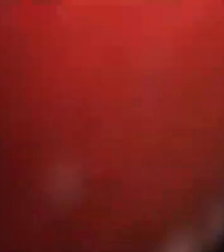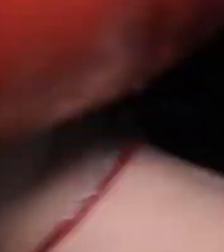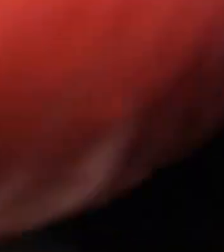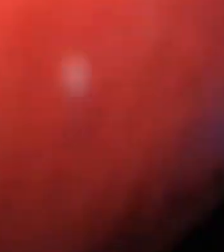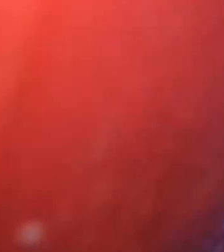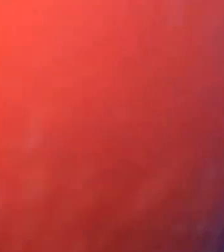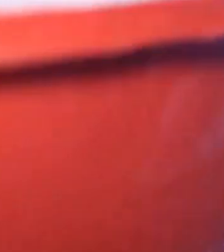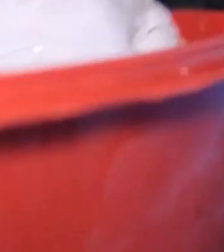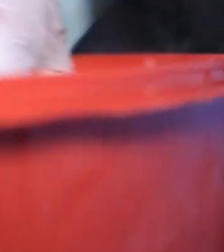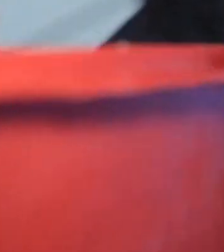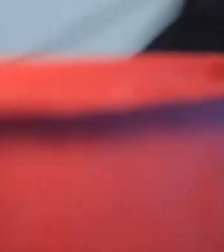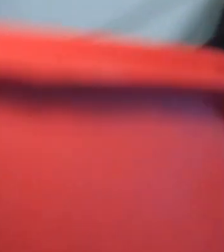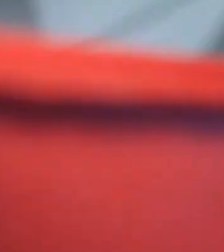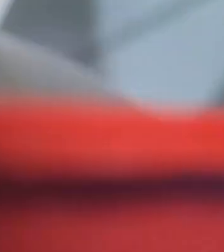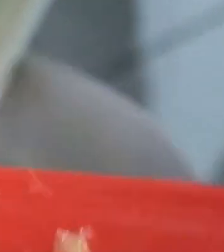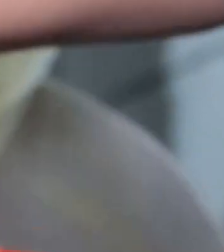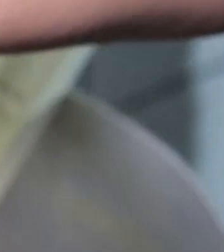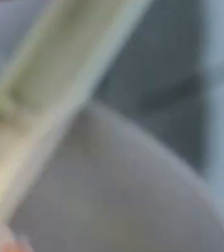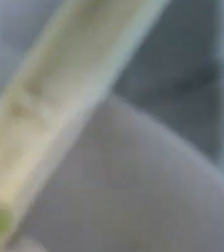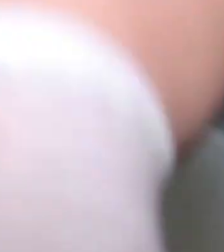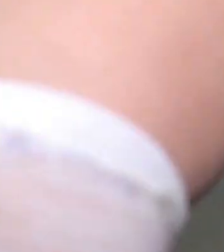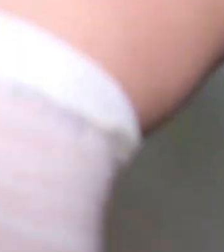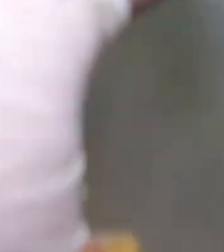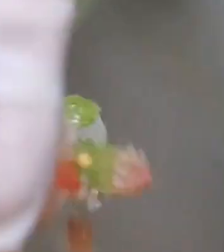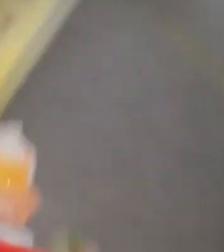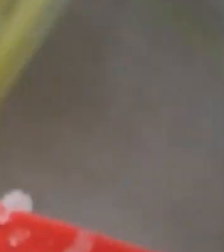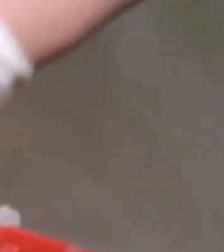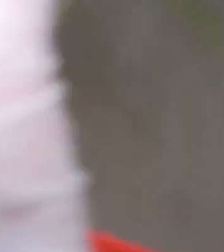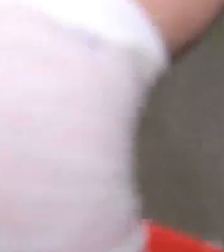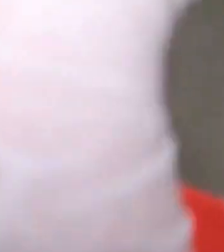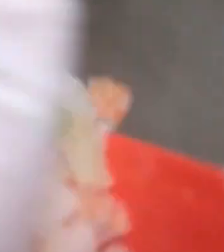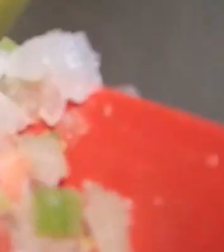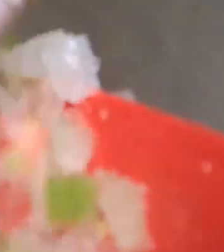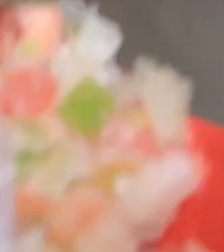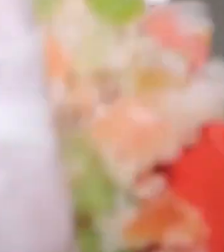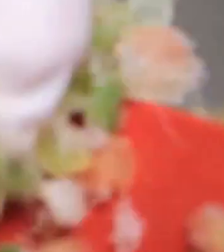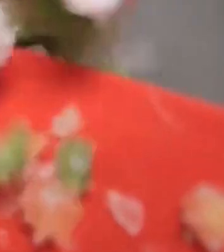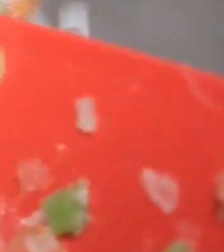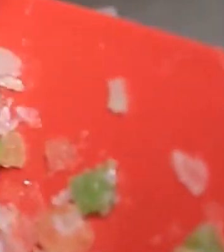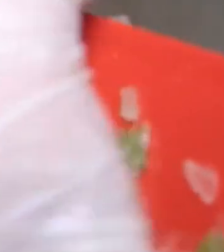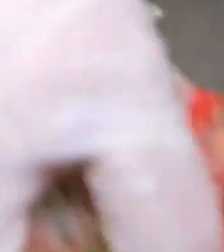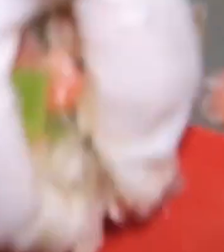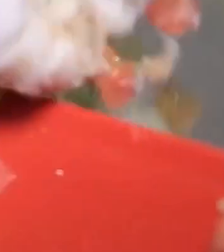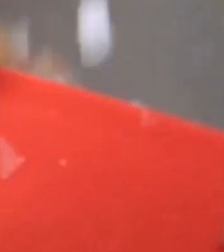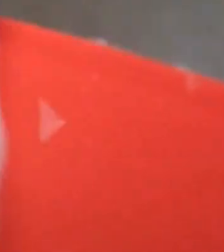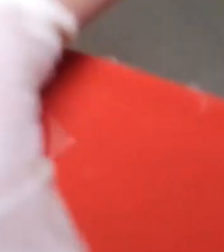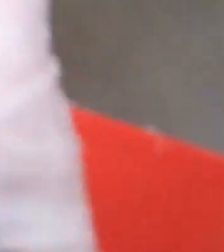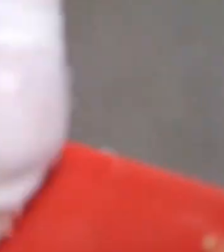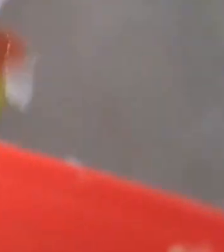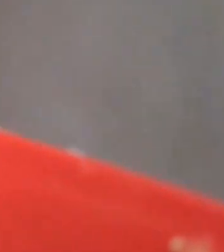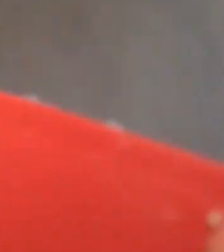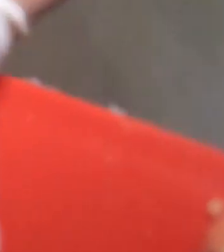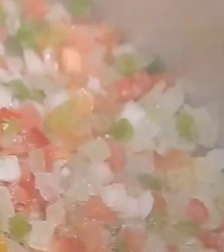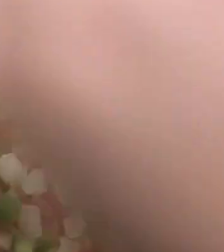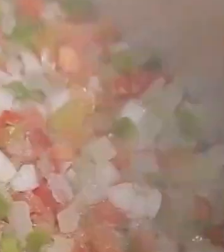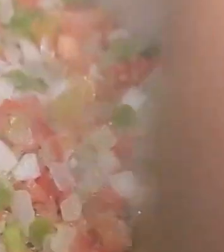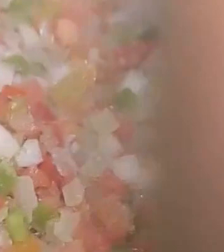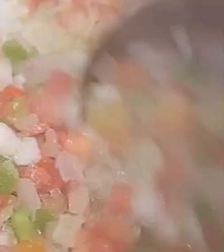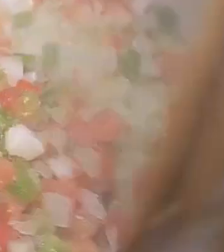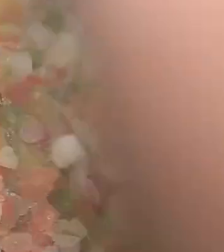alho. Aí eu vou e coloco. Eu pico ele antes e deixo congelado.